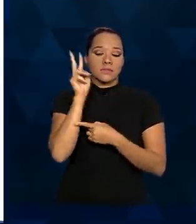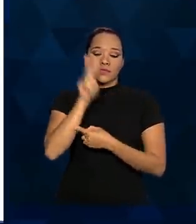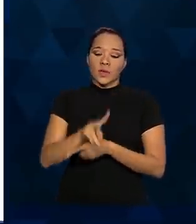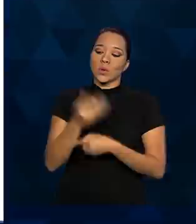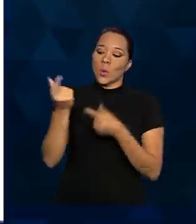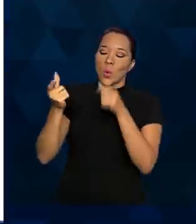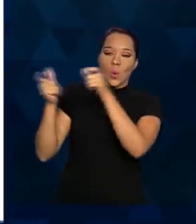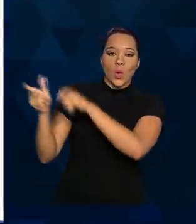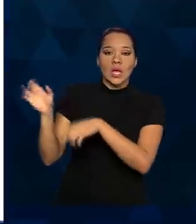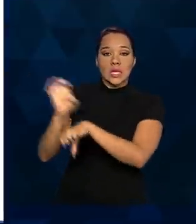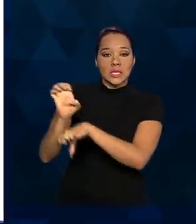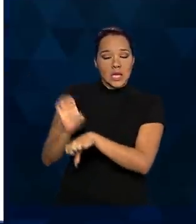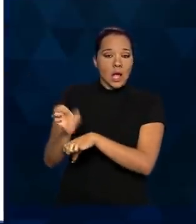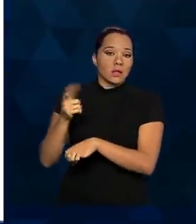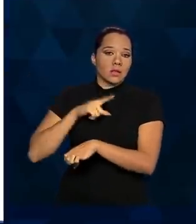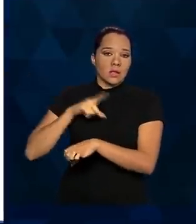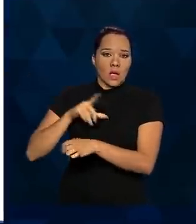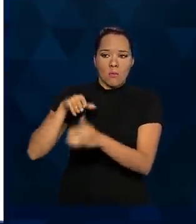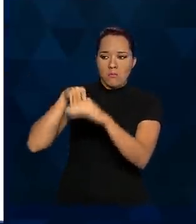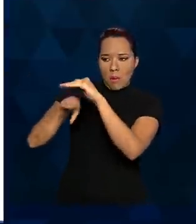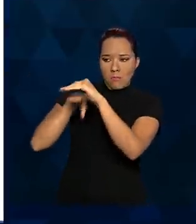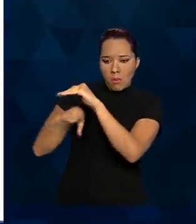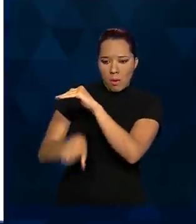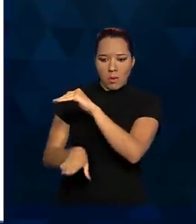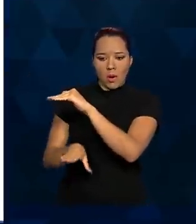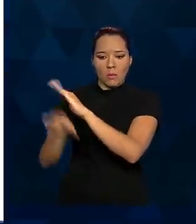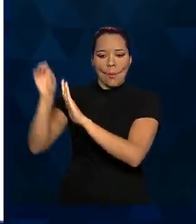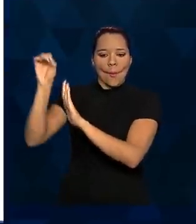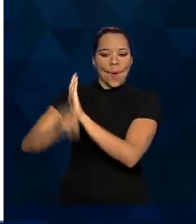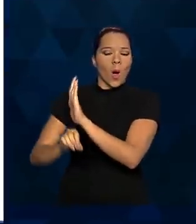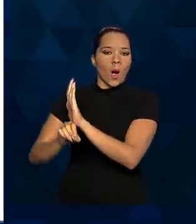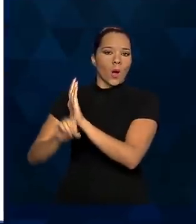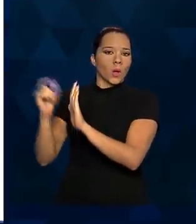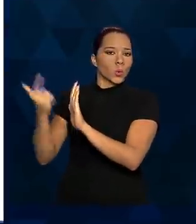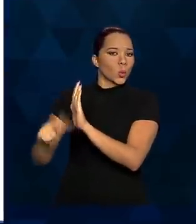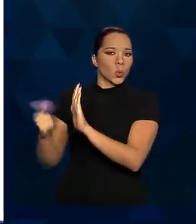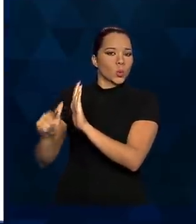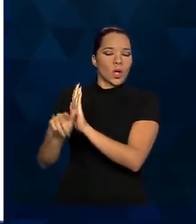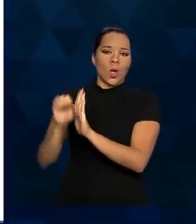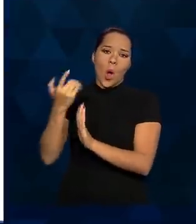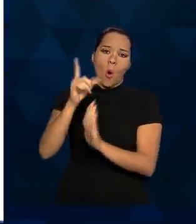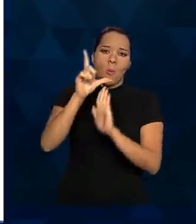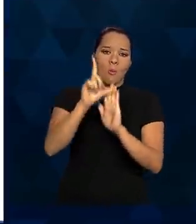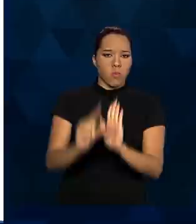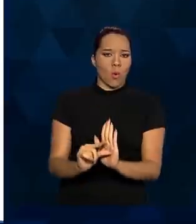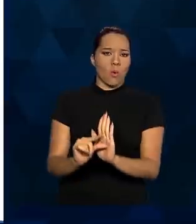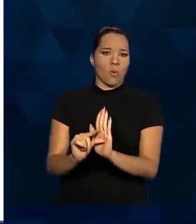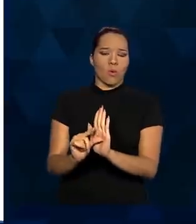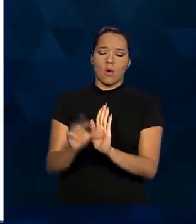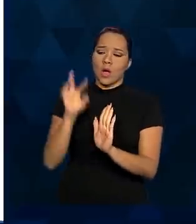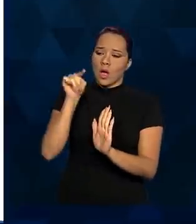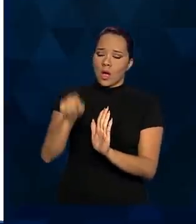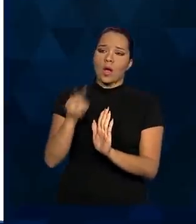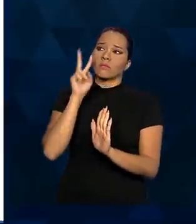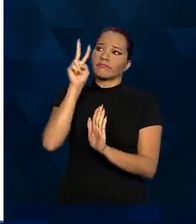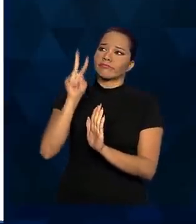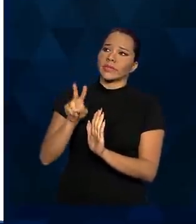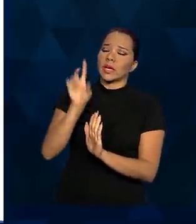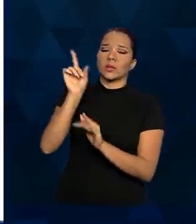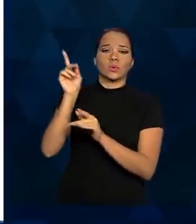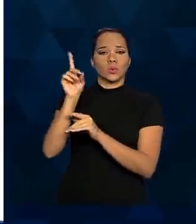estoques encerrados, zerados ou muito baixos, pegando a realidade